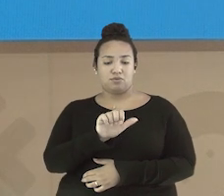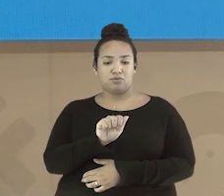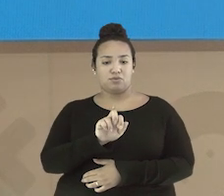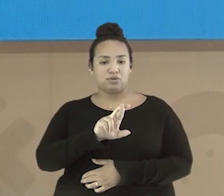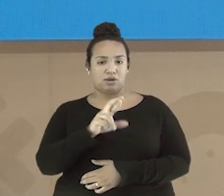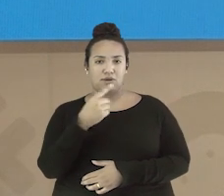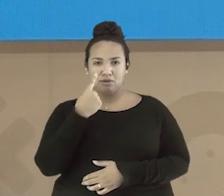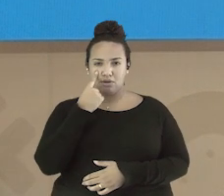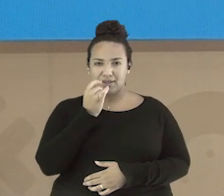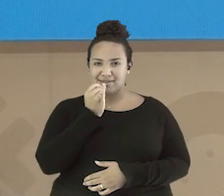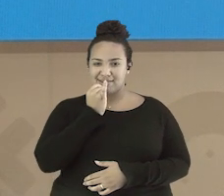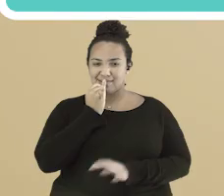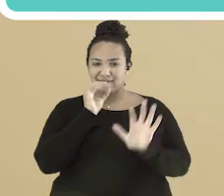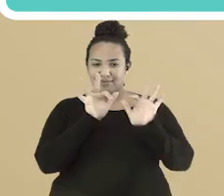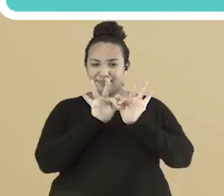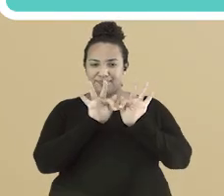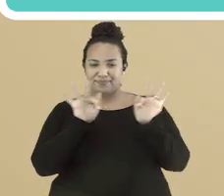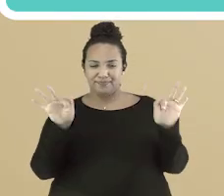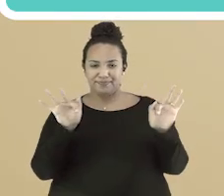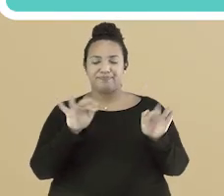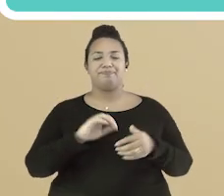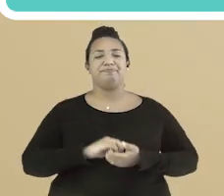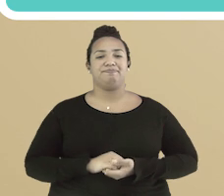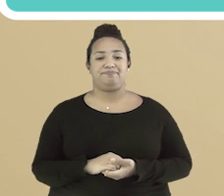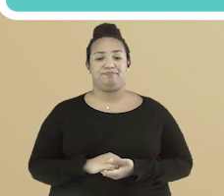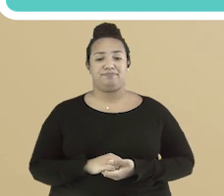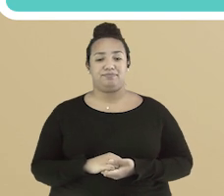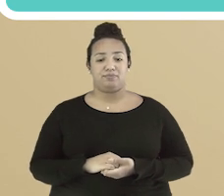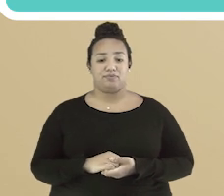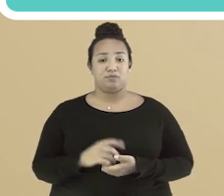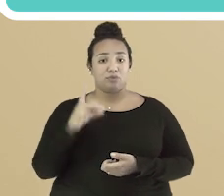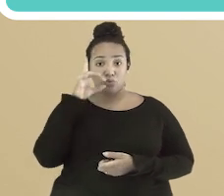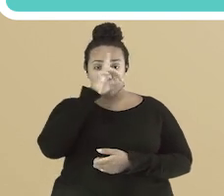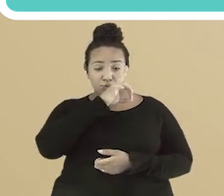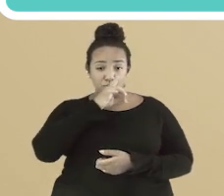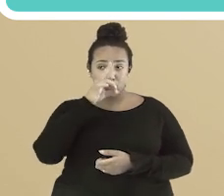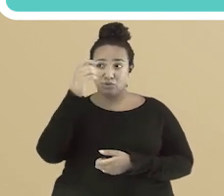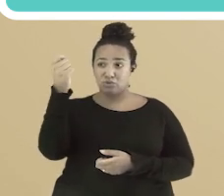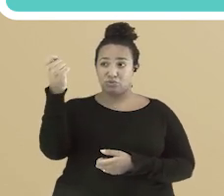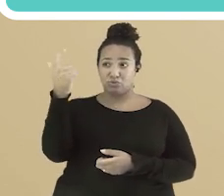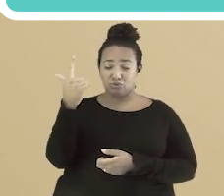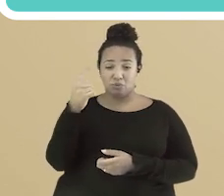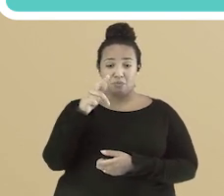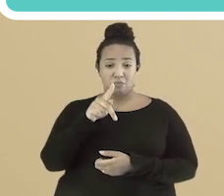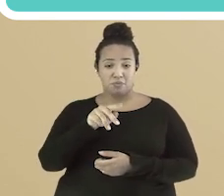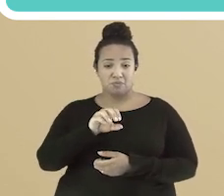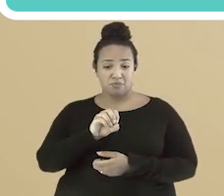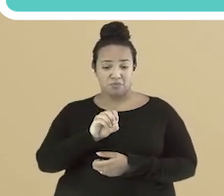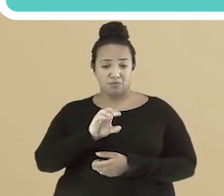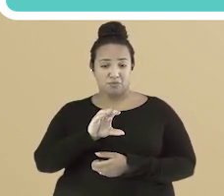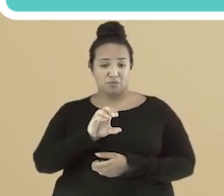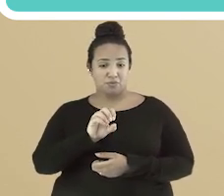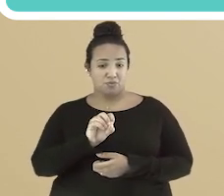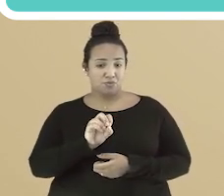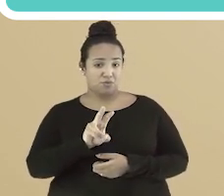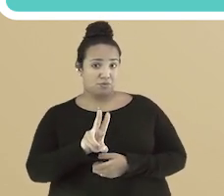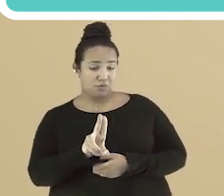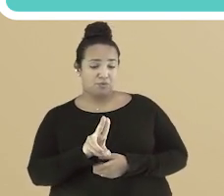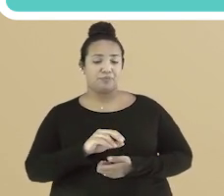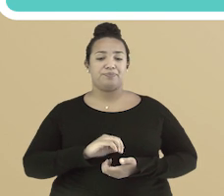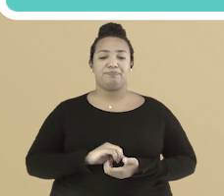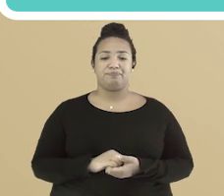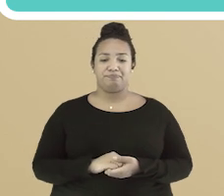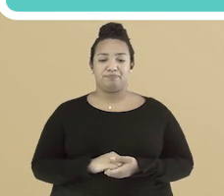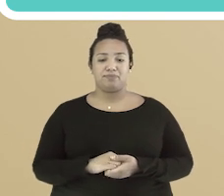Vamos aos exemplos. O sol pocou no domingo. A festa de Pedro pocou.